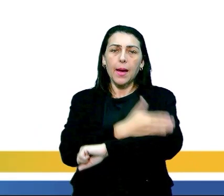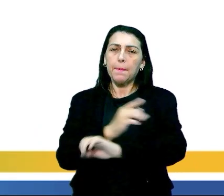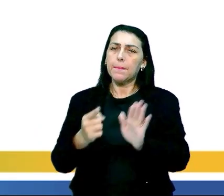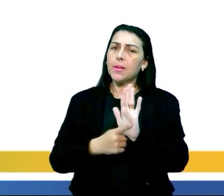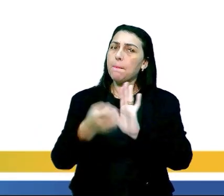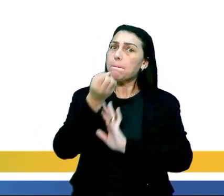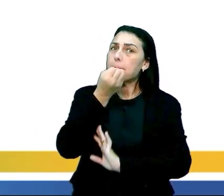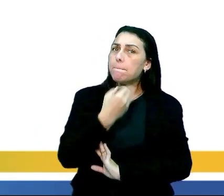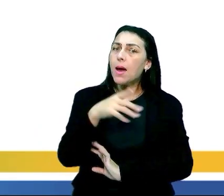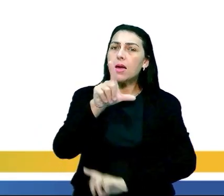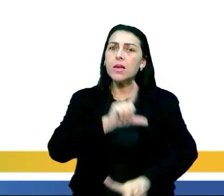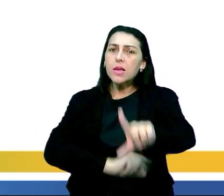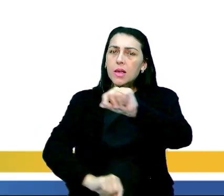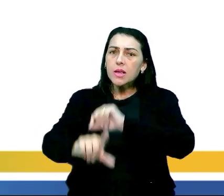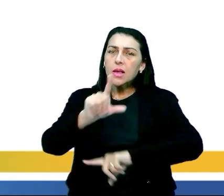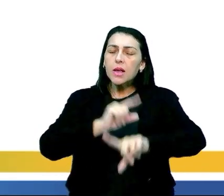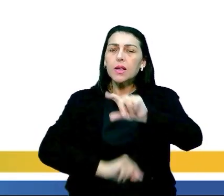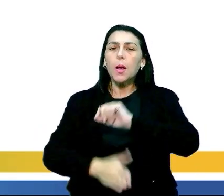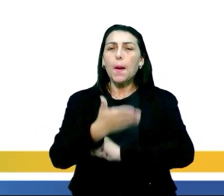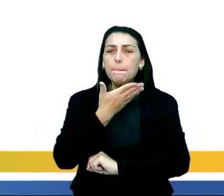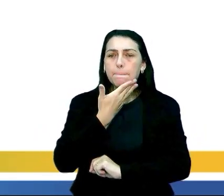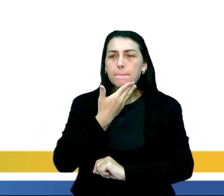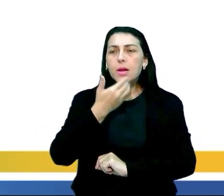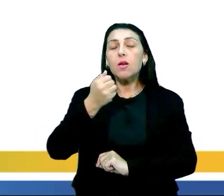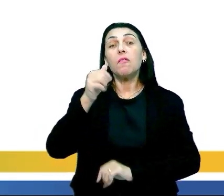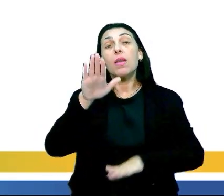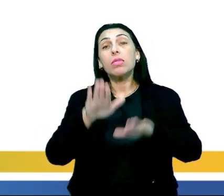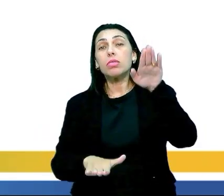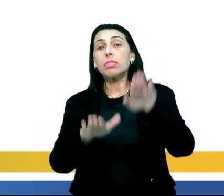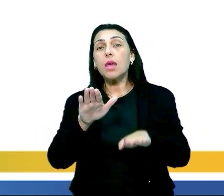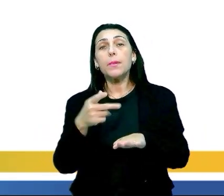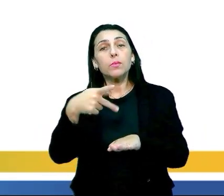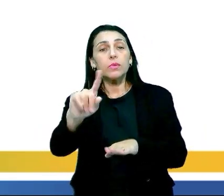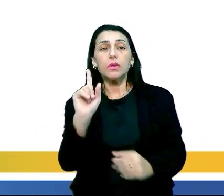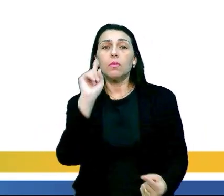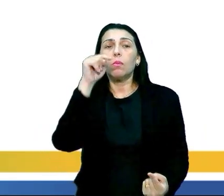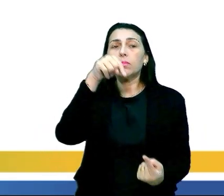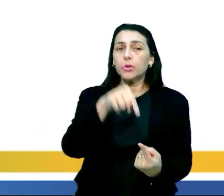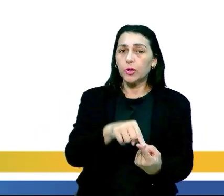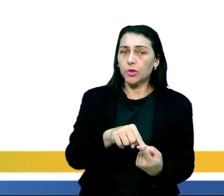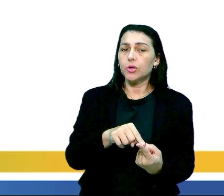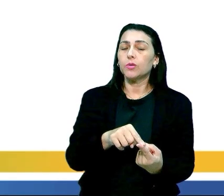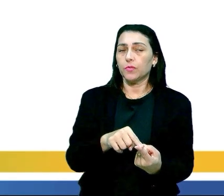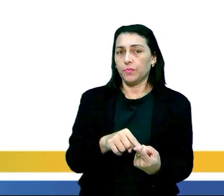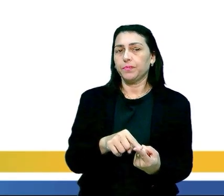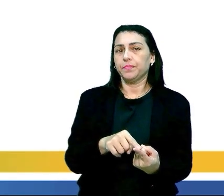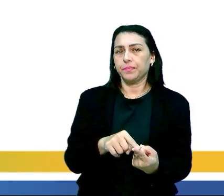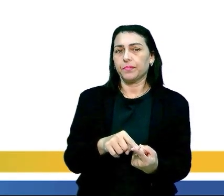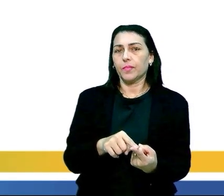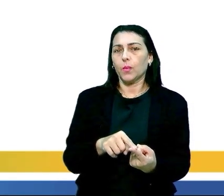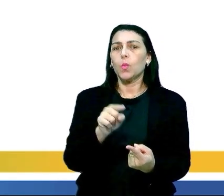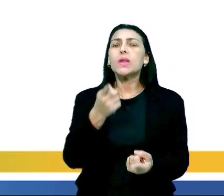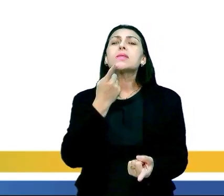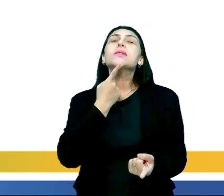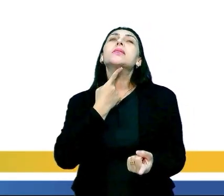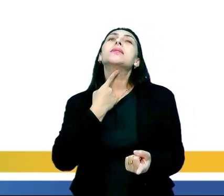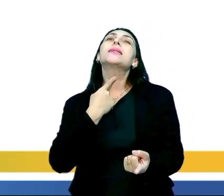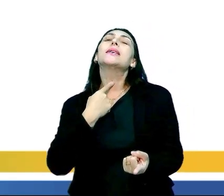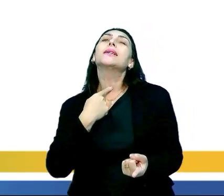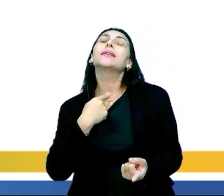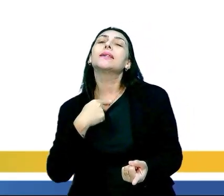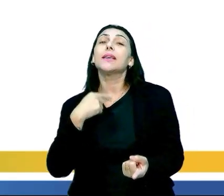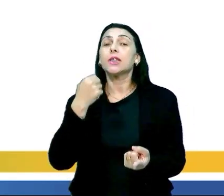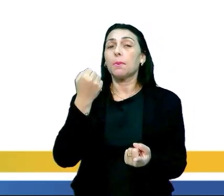práticas apresentam benefícios e a escolha do que é melhor vai depender do objetivo almejado. Ou seja,